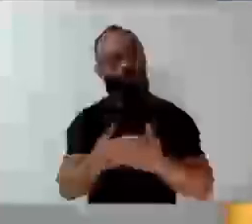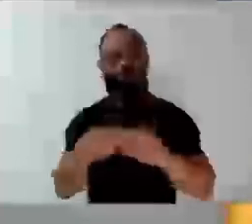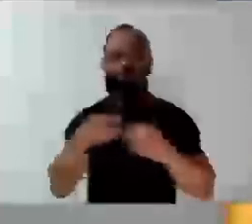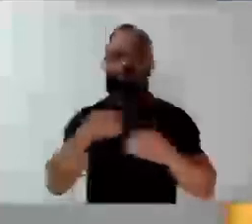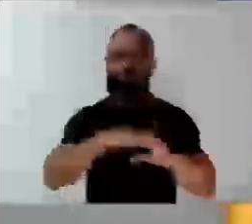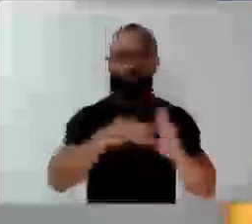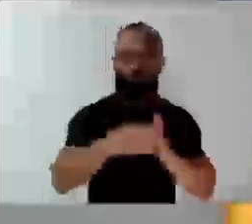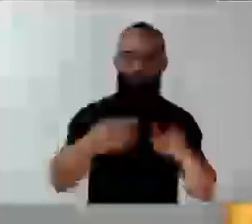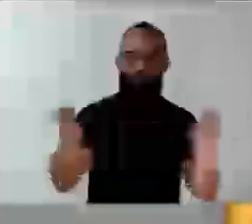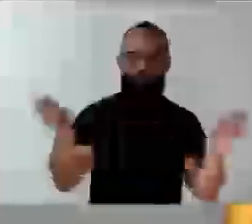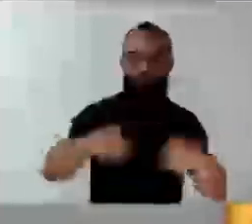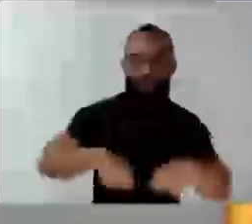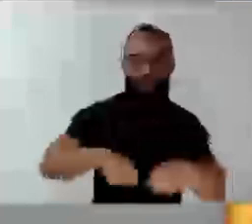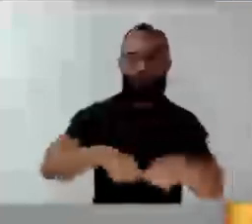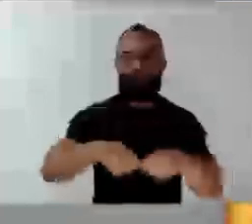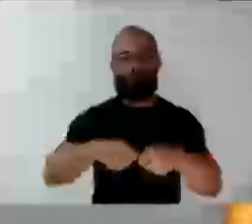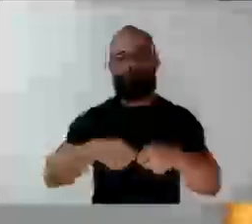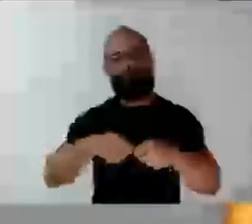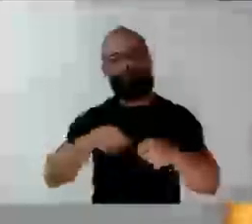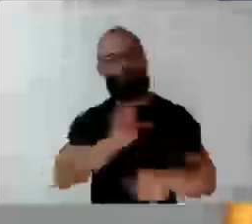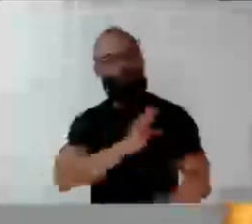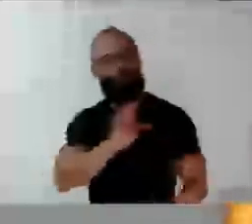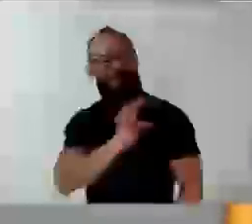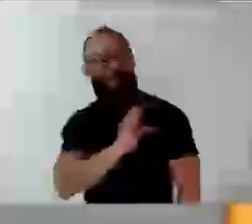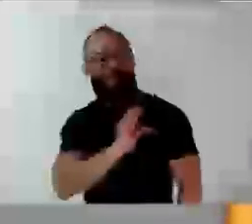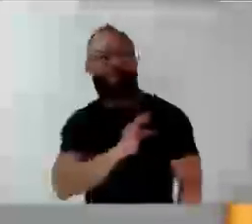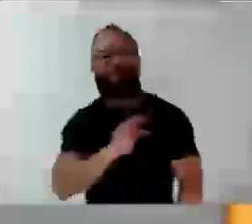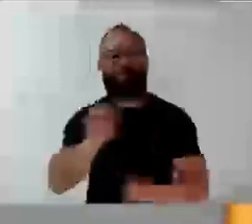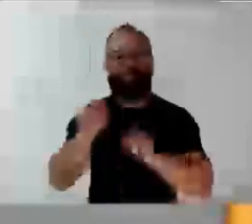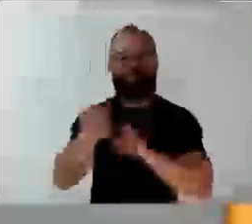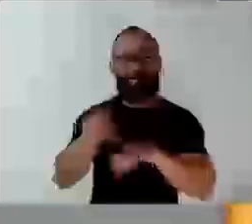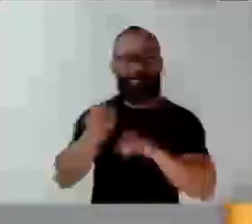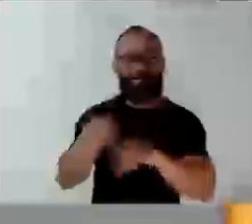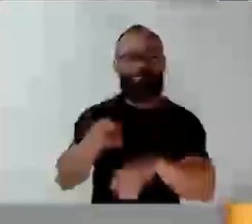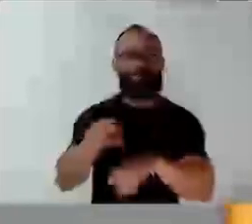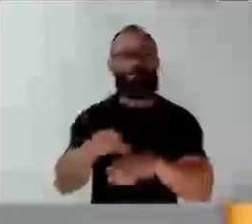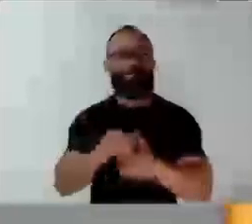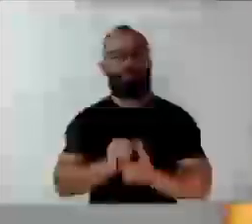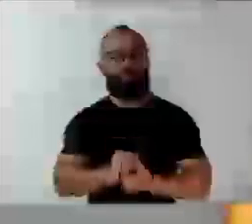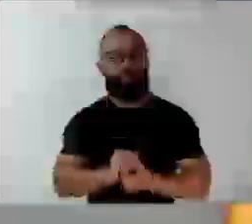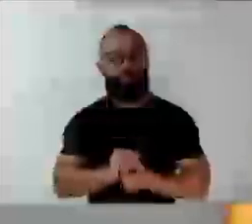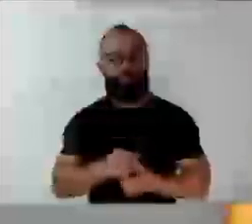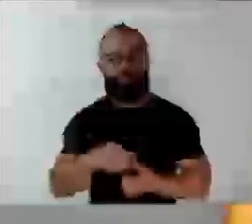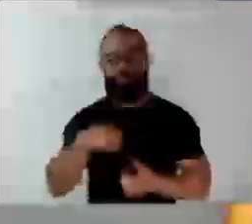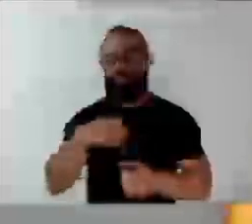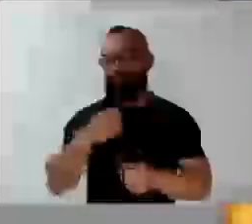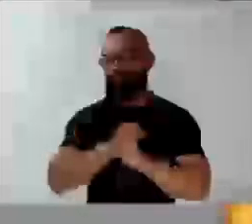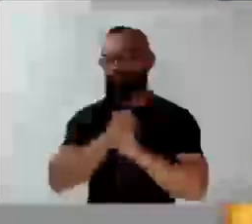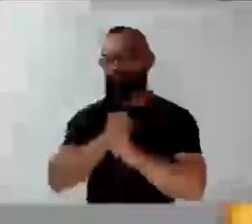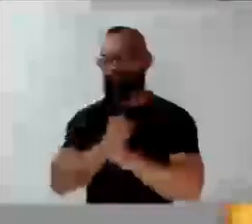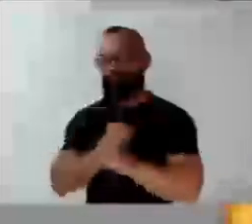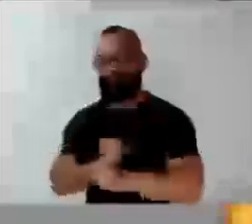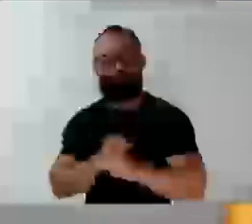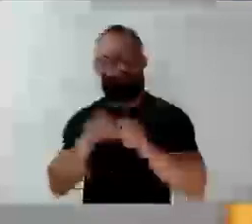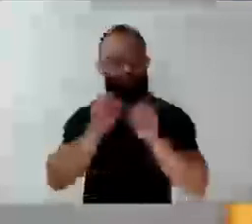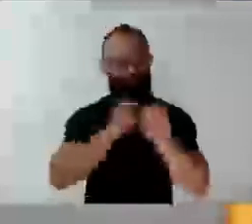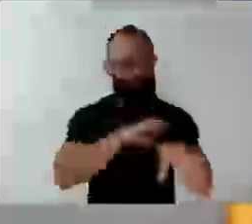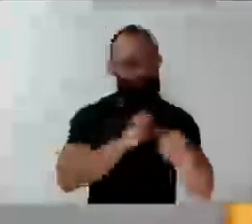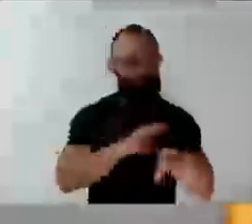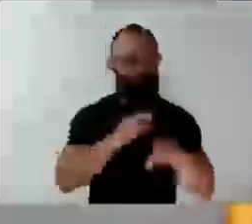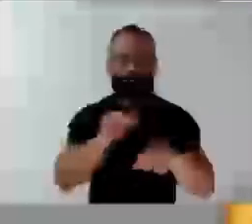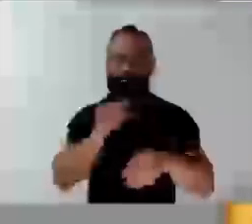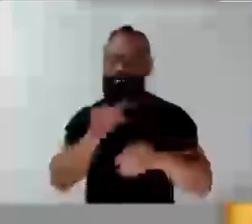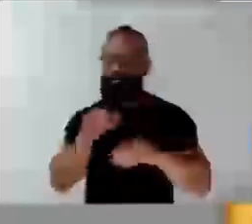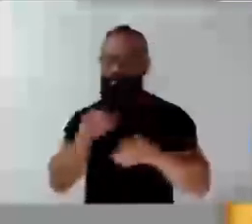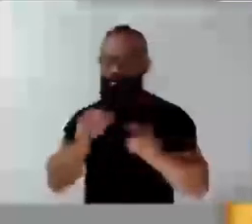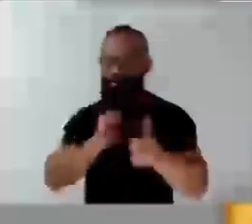capacidades técnicas de ensinamento, e não é à toa que eles já estão há bastante tempo na nossa cidade, ensinando por meio do futebol como